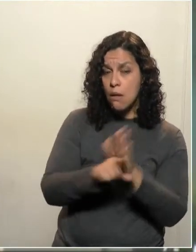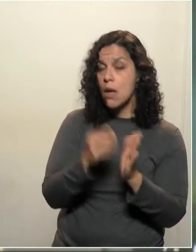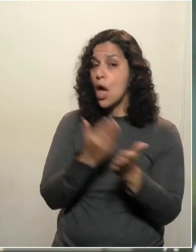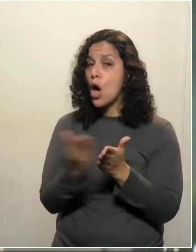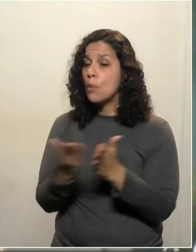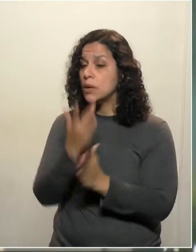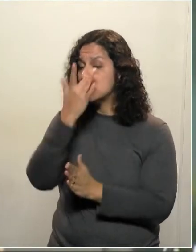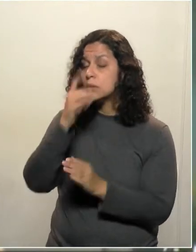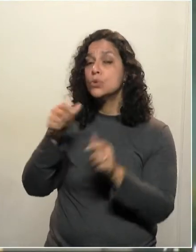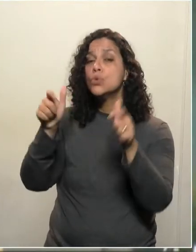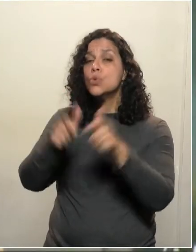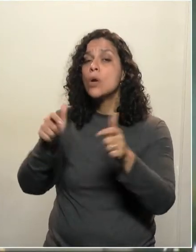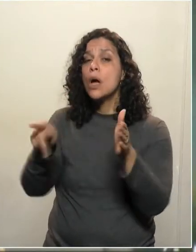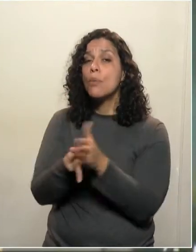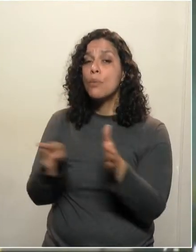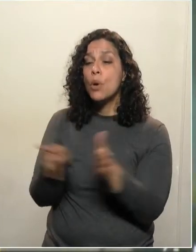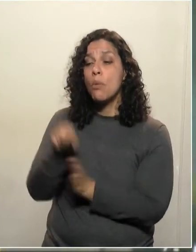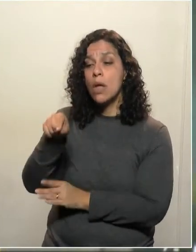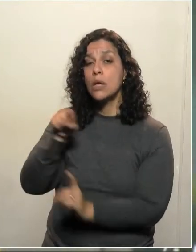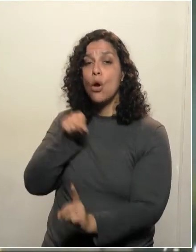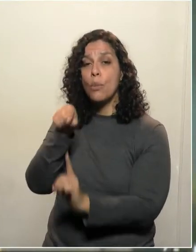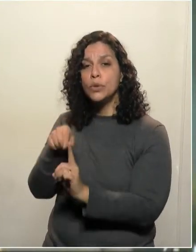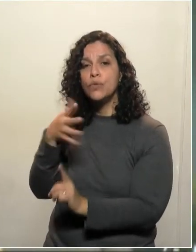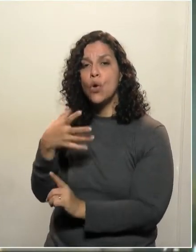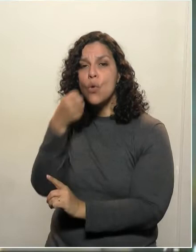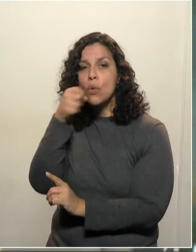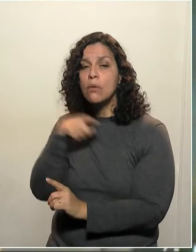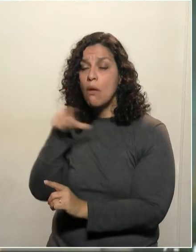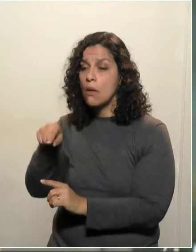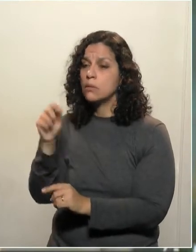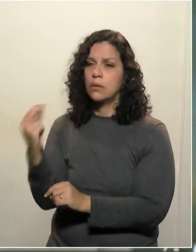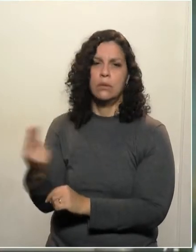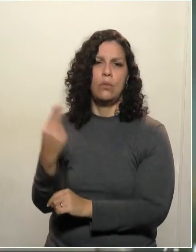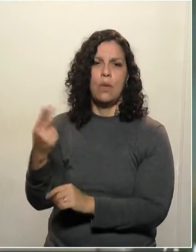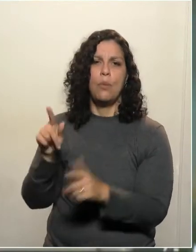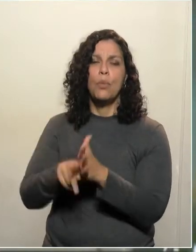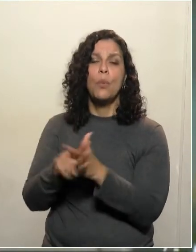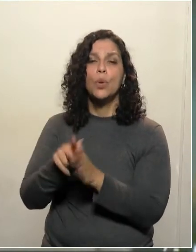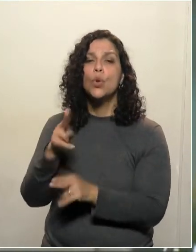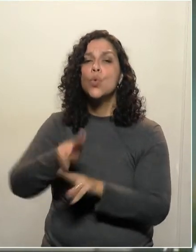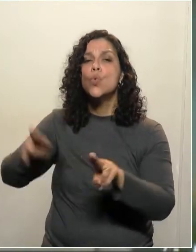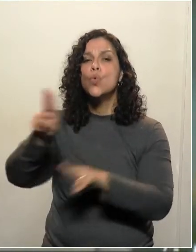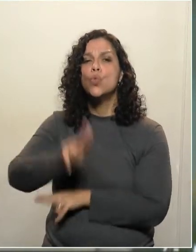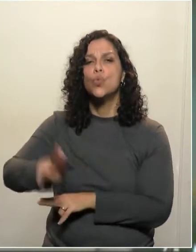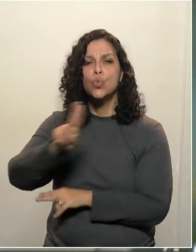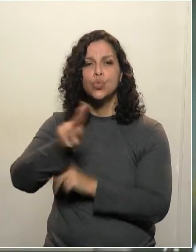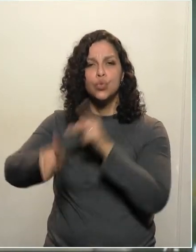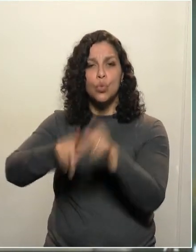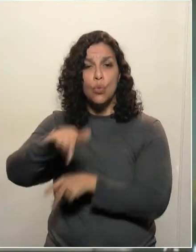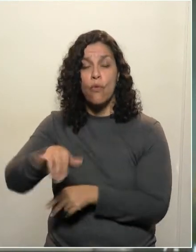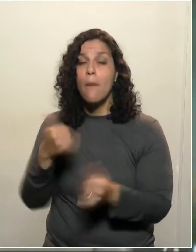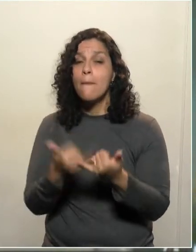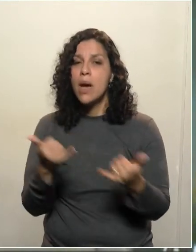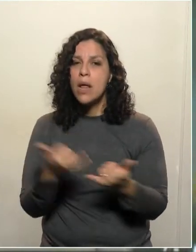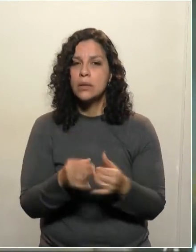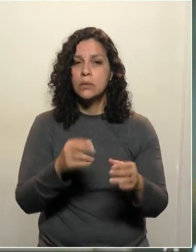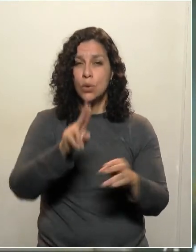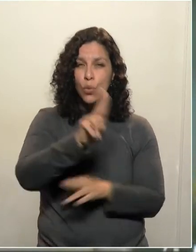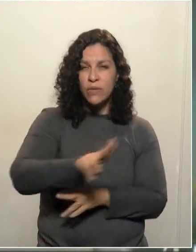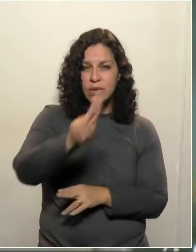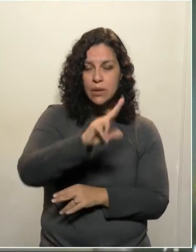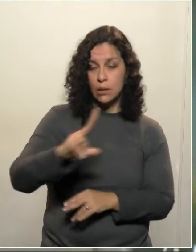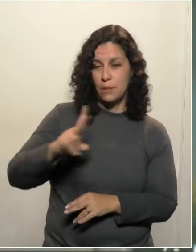por objetivo, obviamente, e é um direito seu, têm por objetivo lucro, não possam ser declaradas de utilidade pública. Eu quero só dar um exemplo. É como se uma universidade privada